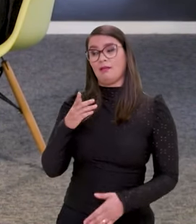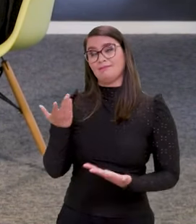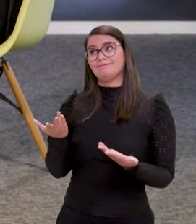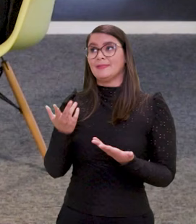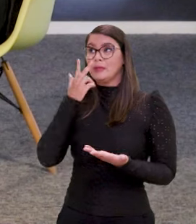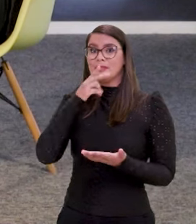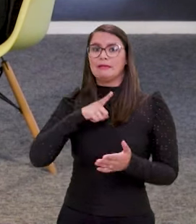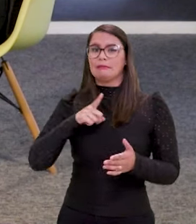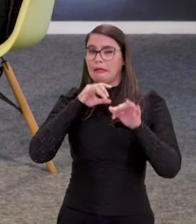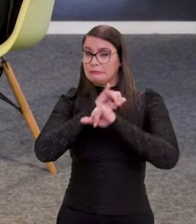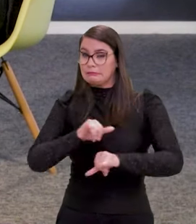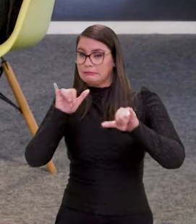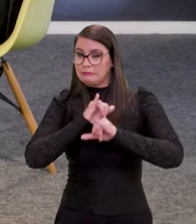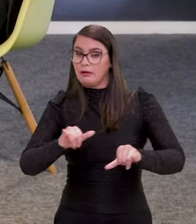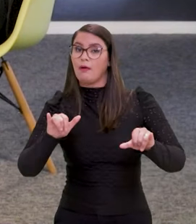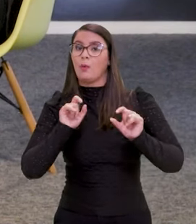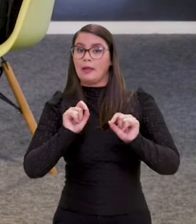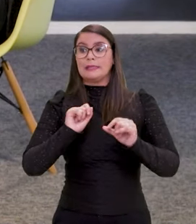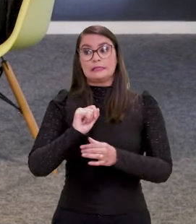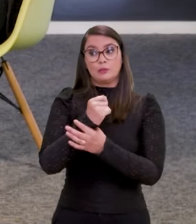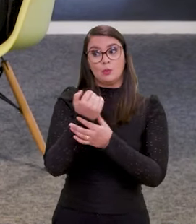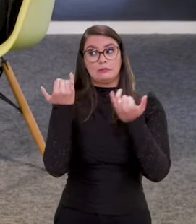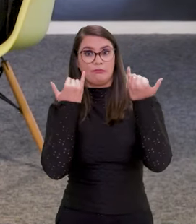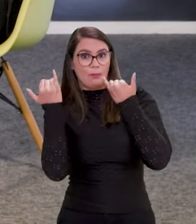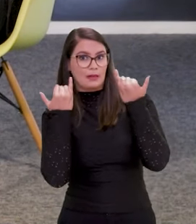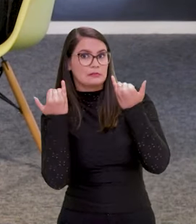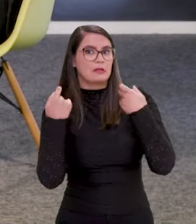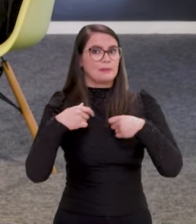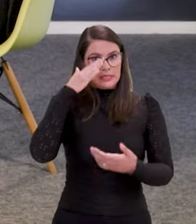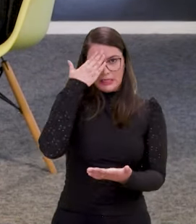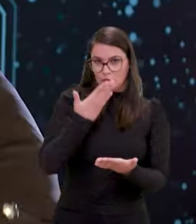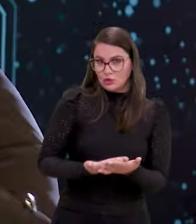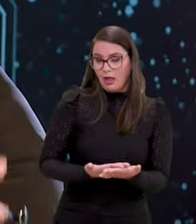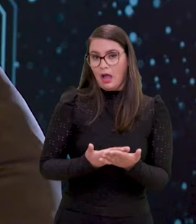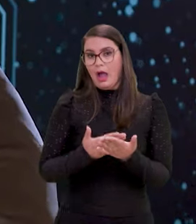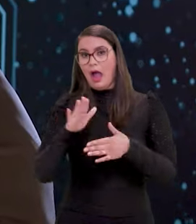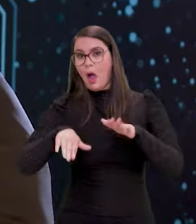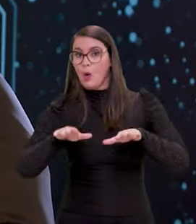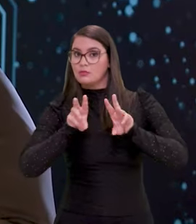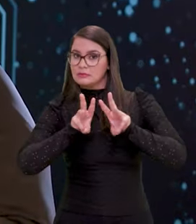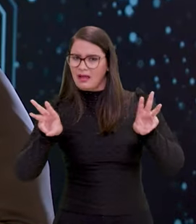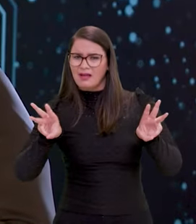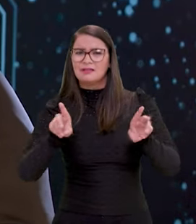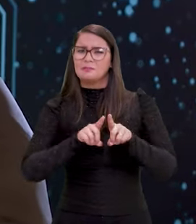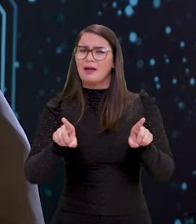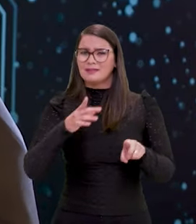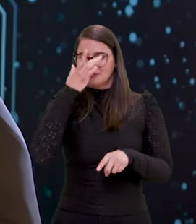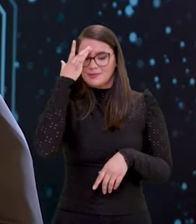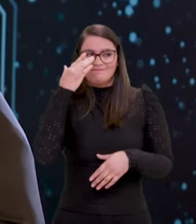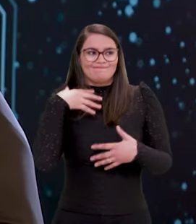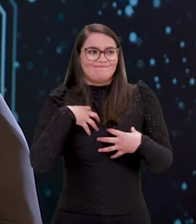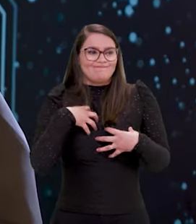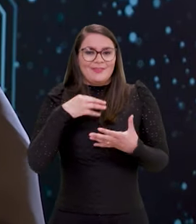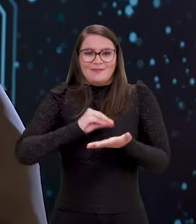existem muita propagação de informação de que, olha, há segurança de dados, tem credibilidade em determinados sites, mas as pessoas são um